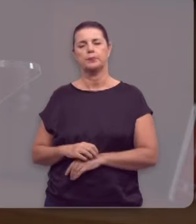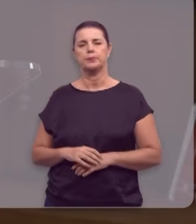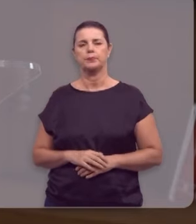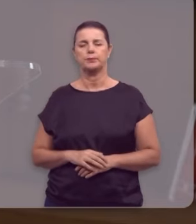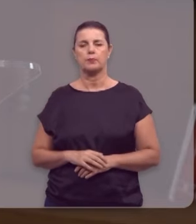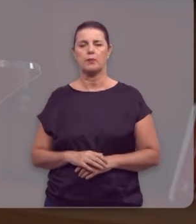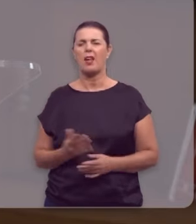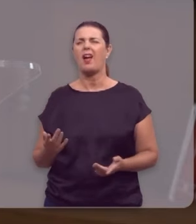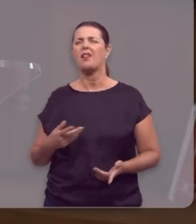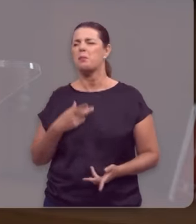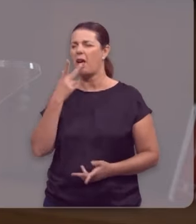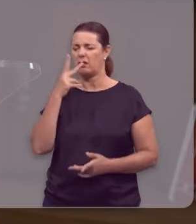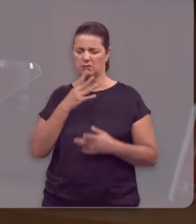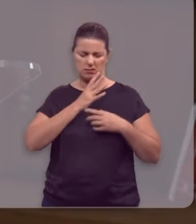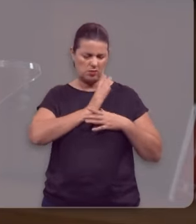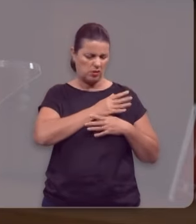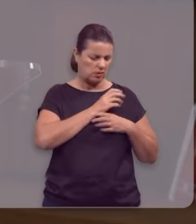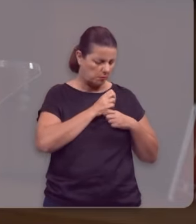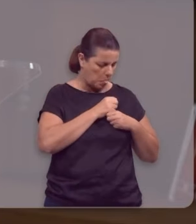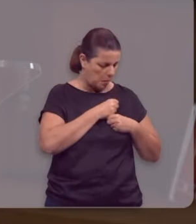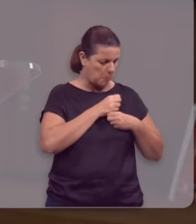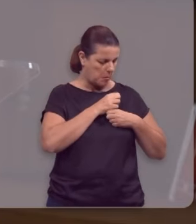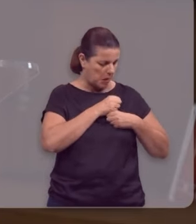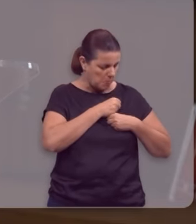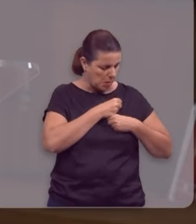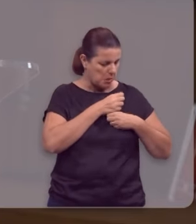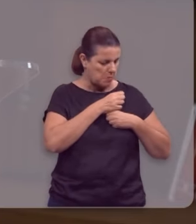É não ficar ruminando isso no seu coração.